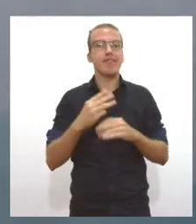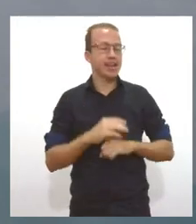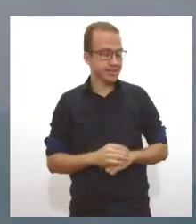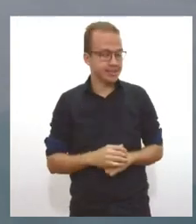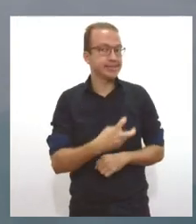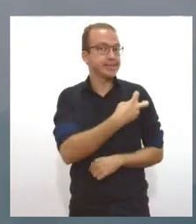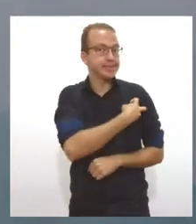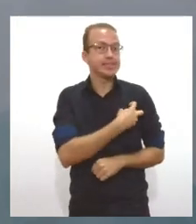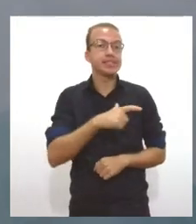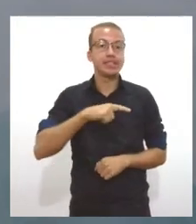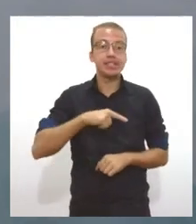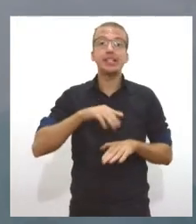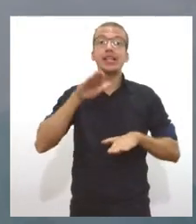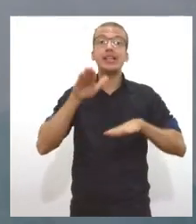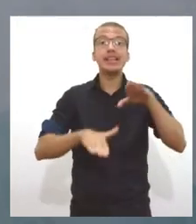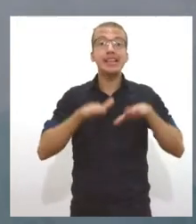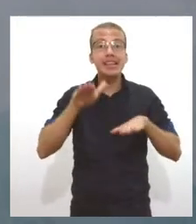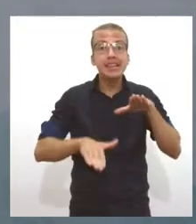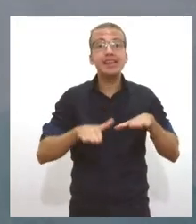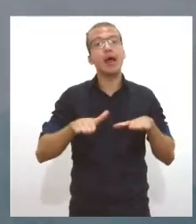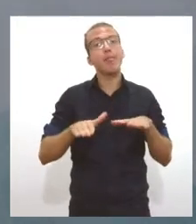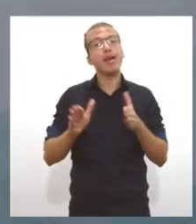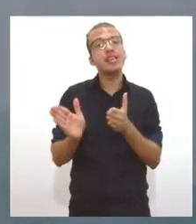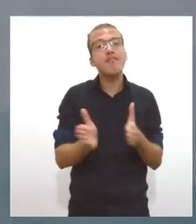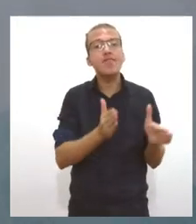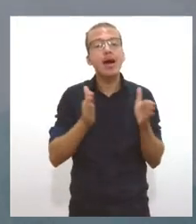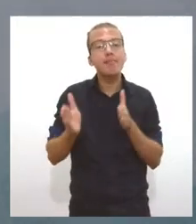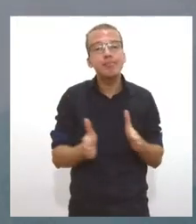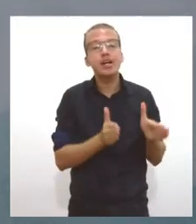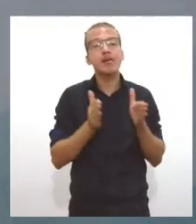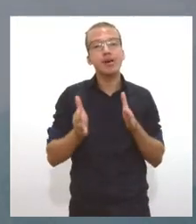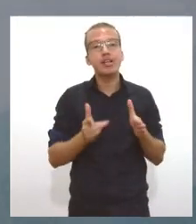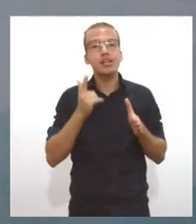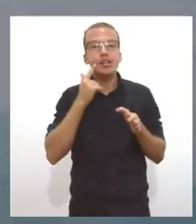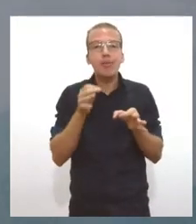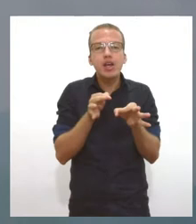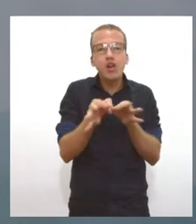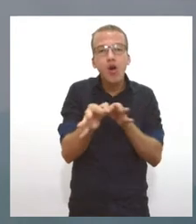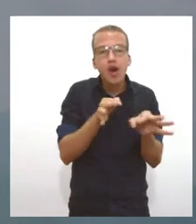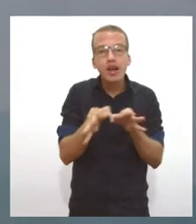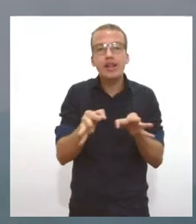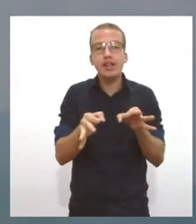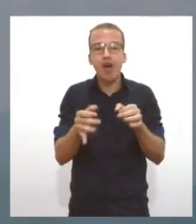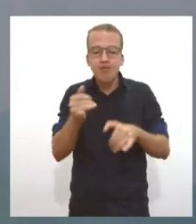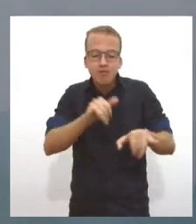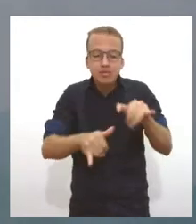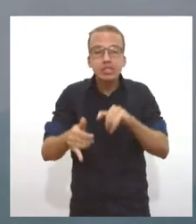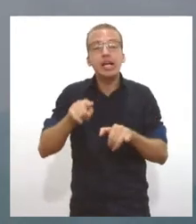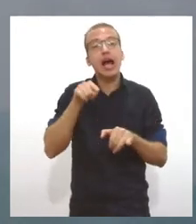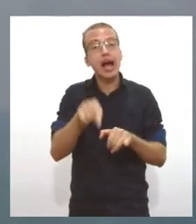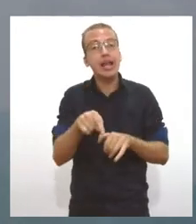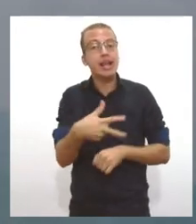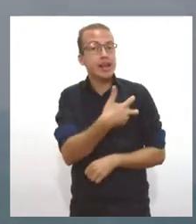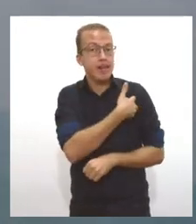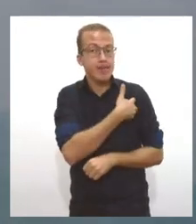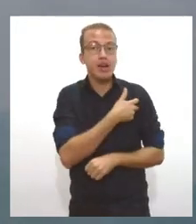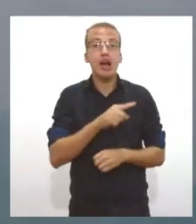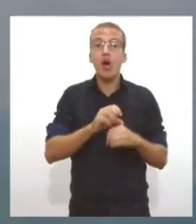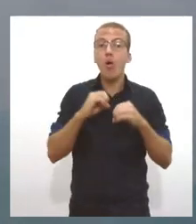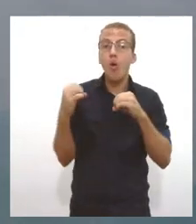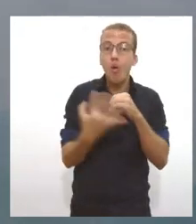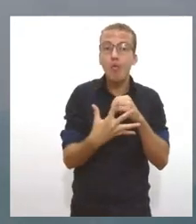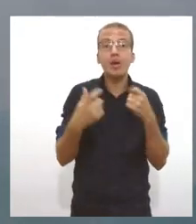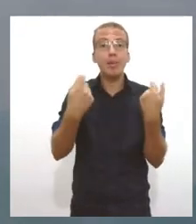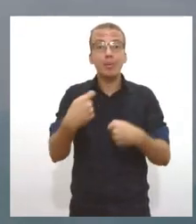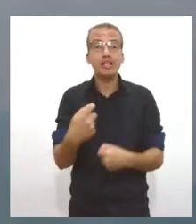depende da fabricação, do processo de formulação daquela vacina. Para a Covid-19, são necessárias duas